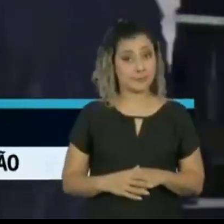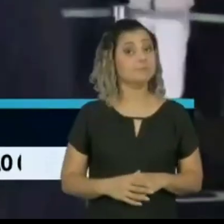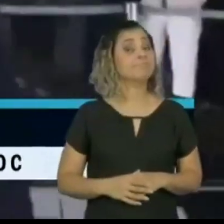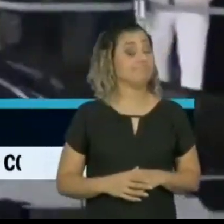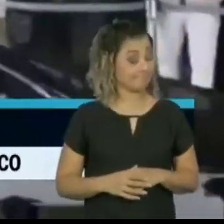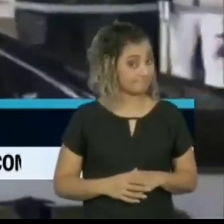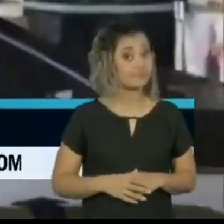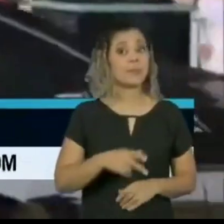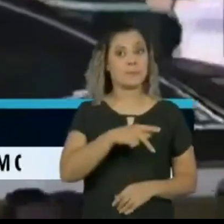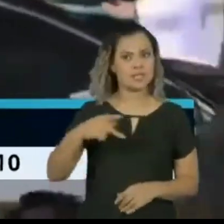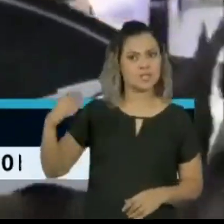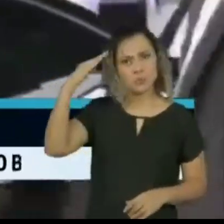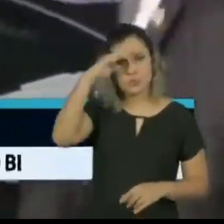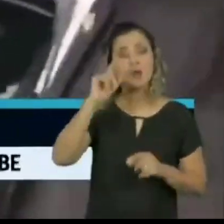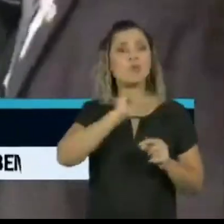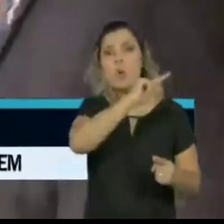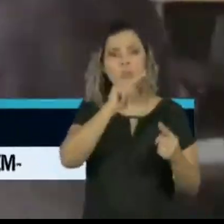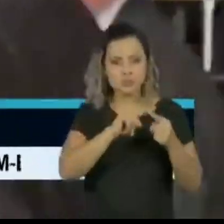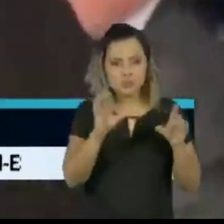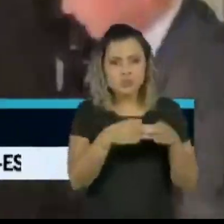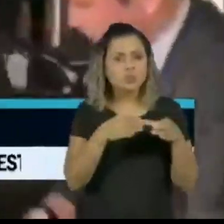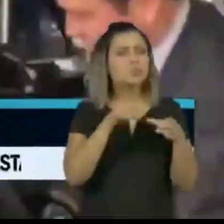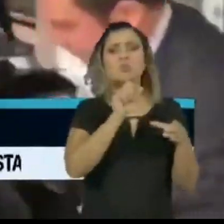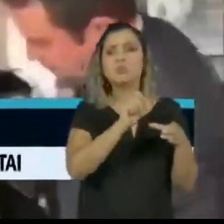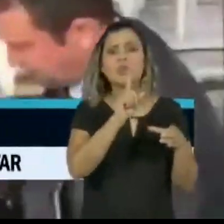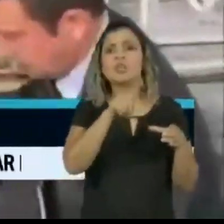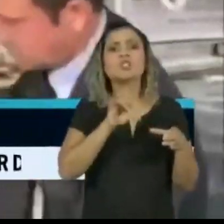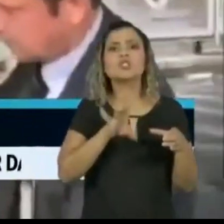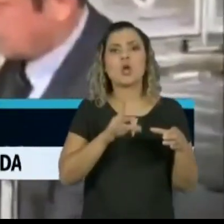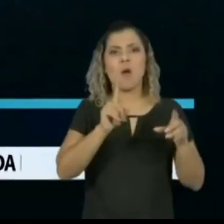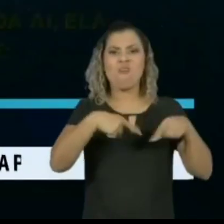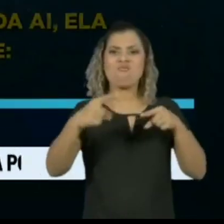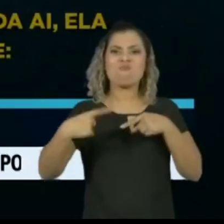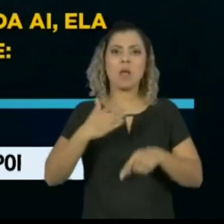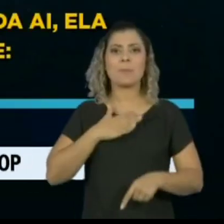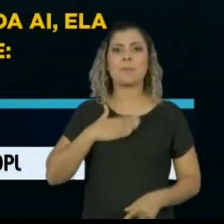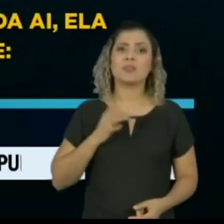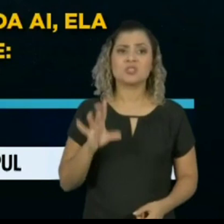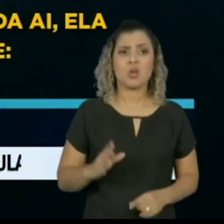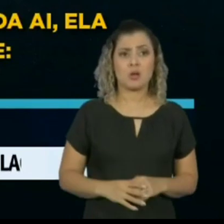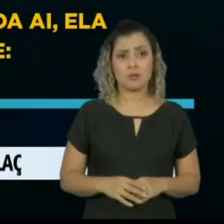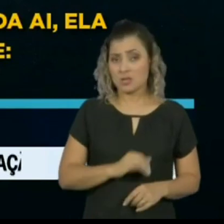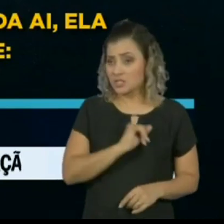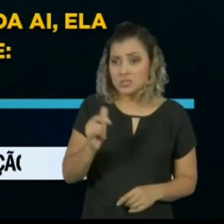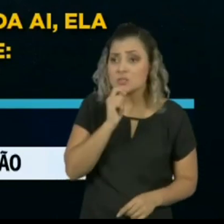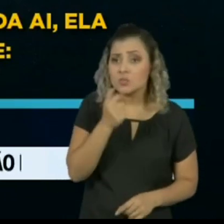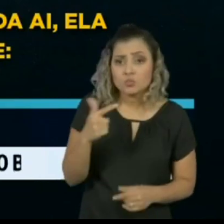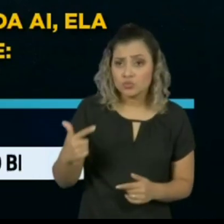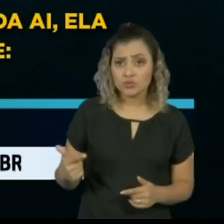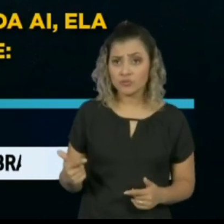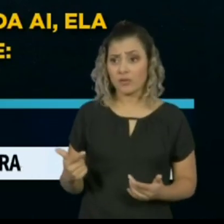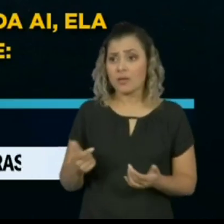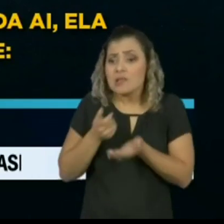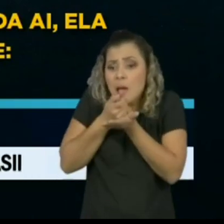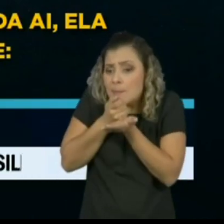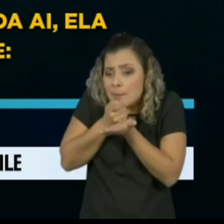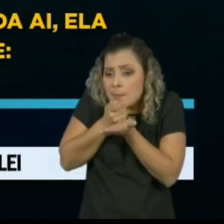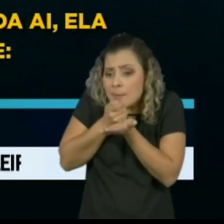Segundo o presidente, o objetivo da comissão é apenas desgastá-lo. Se eu tivesse um áudio